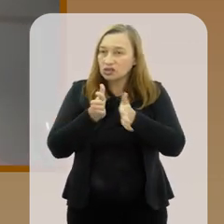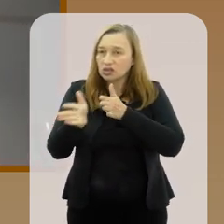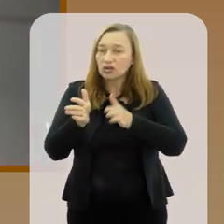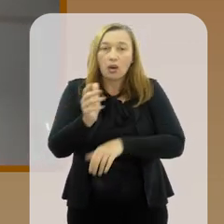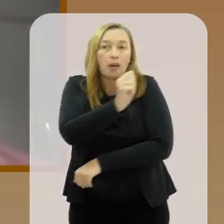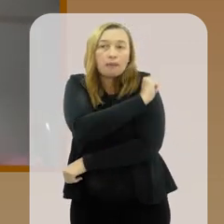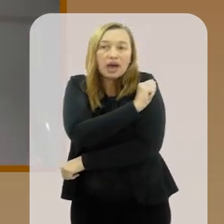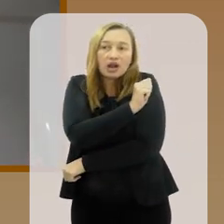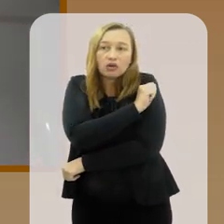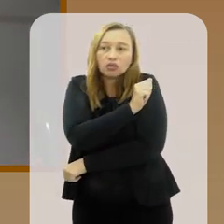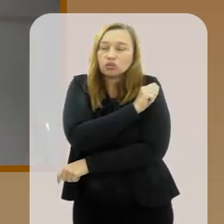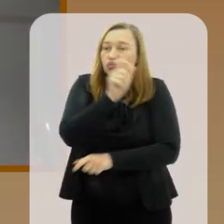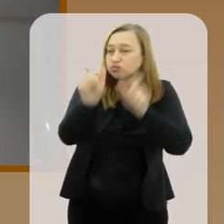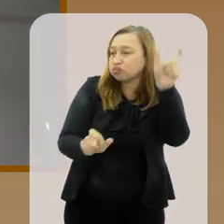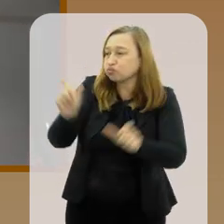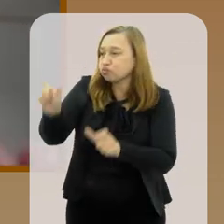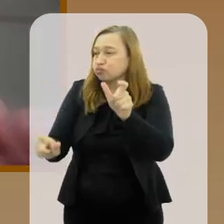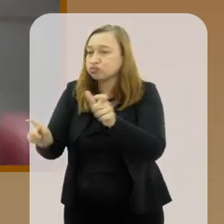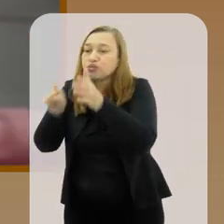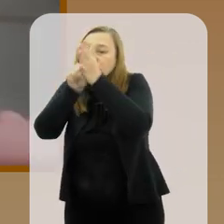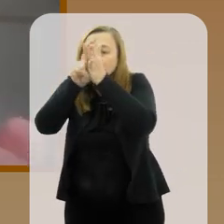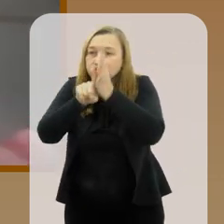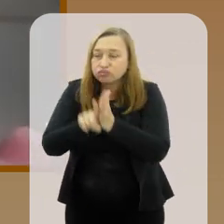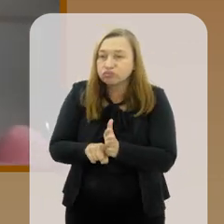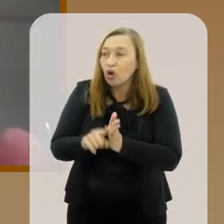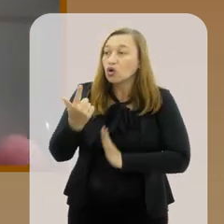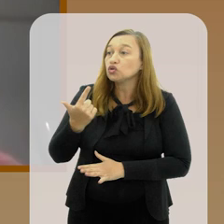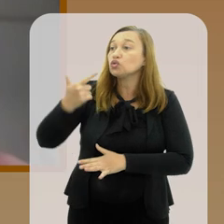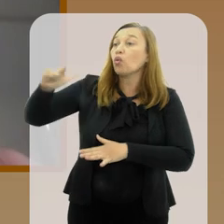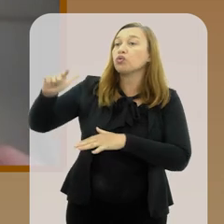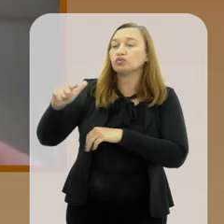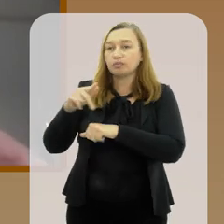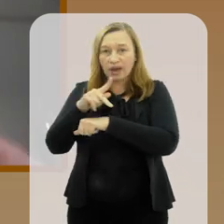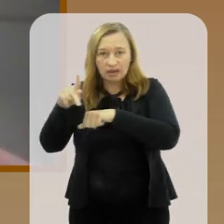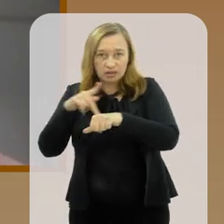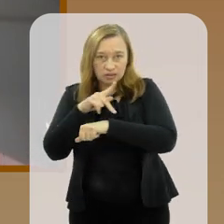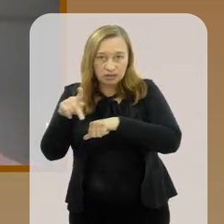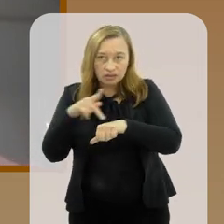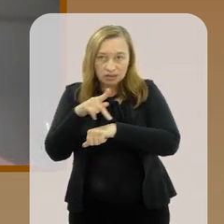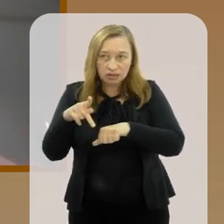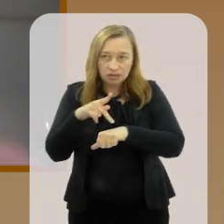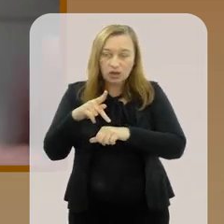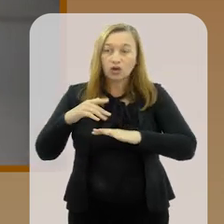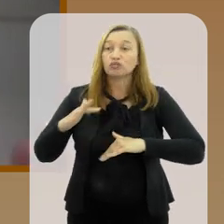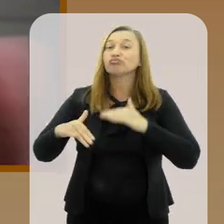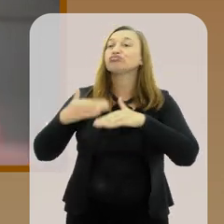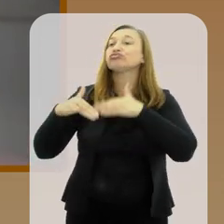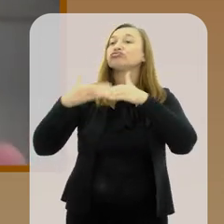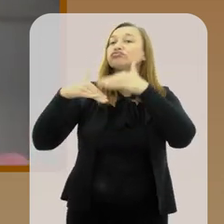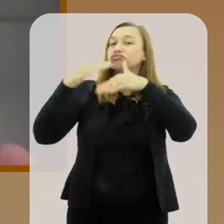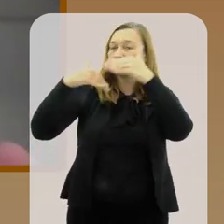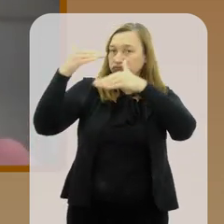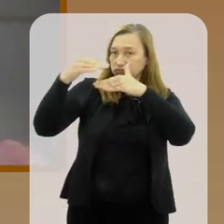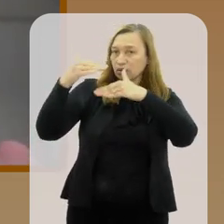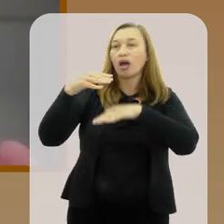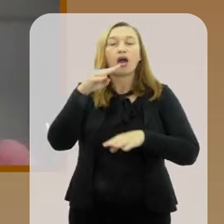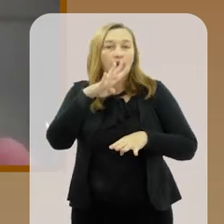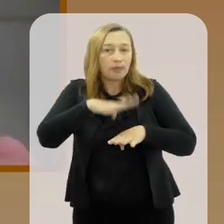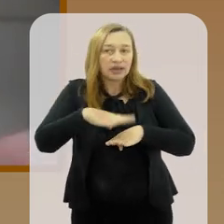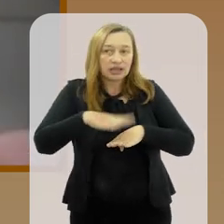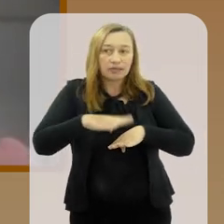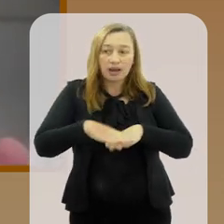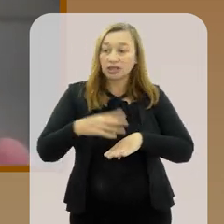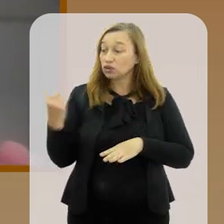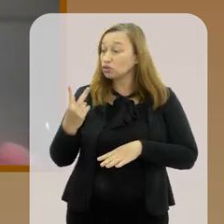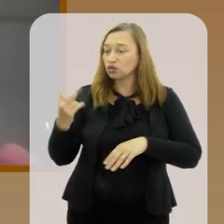para alunos ou pesquisadores, ter acesso aos alunos pesquisadores do outro país. E isso desenvolve a